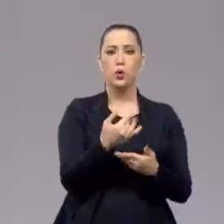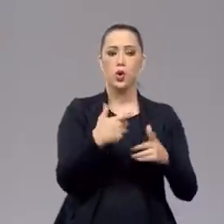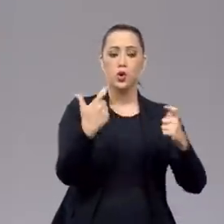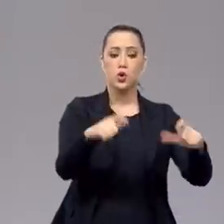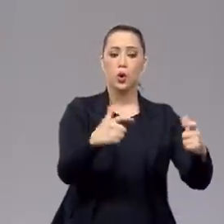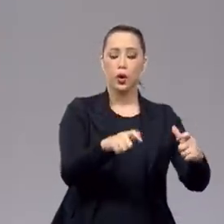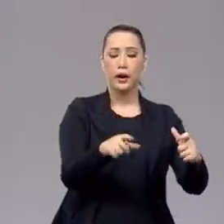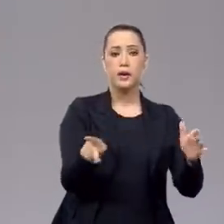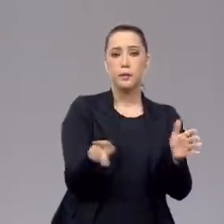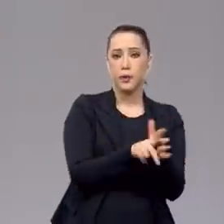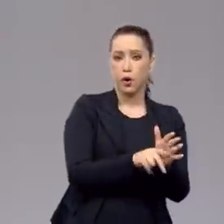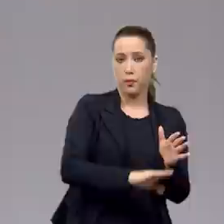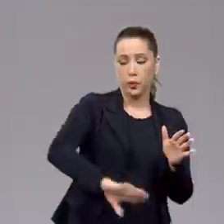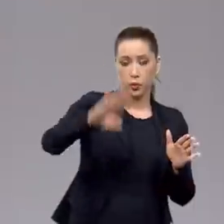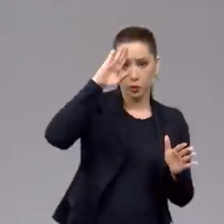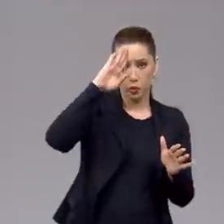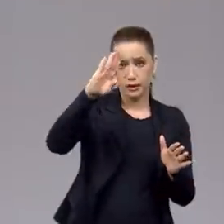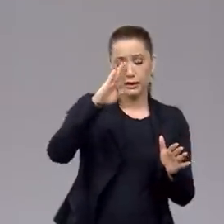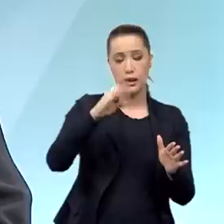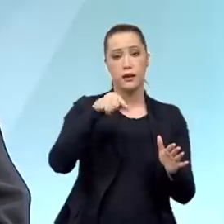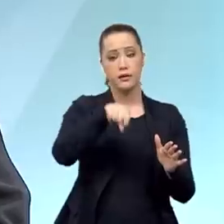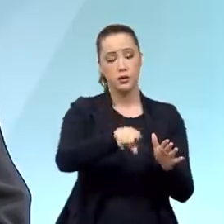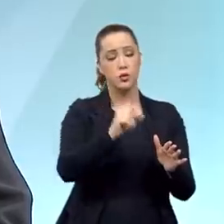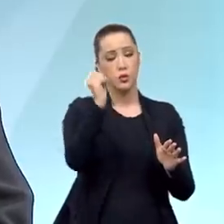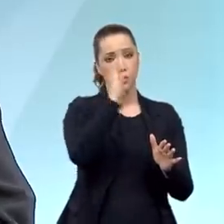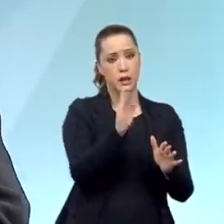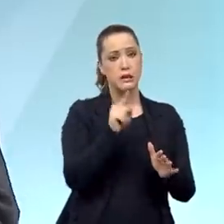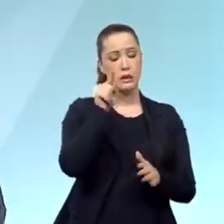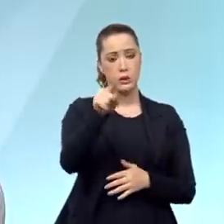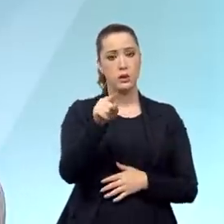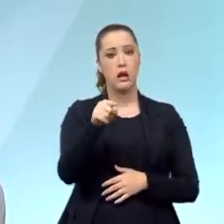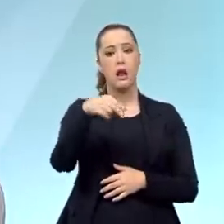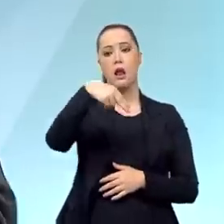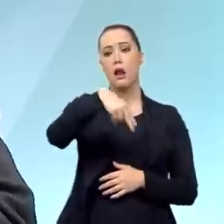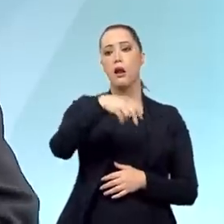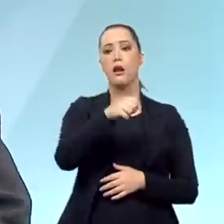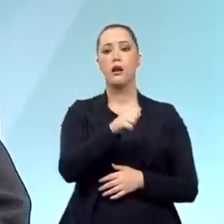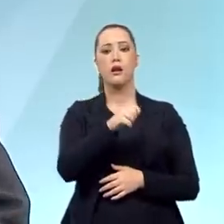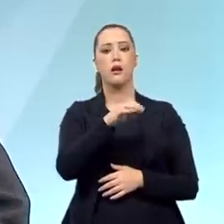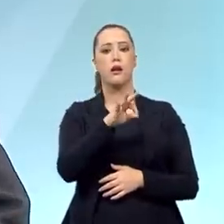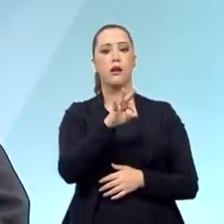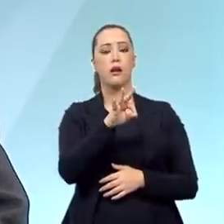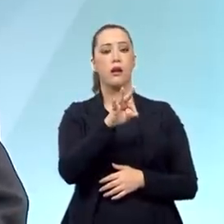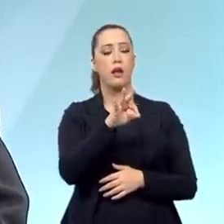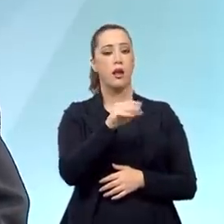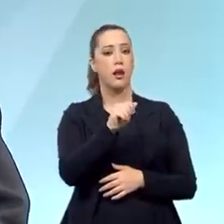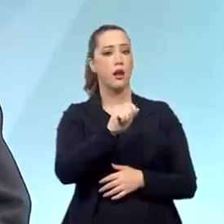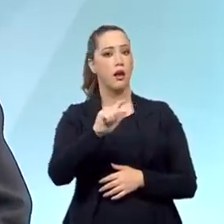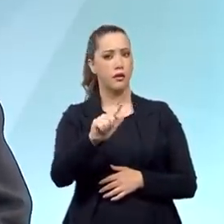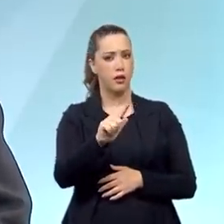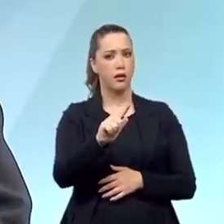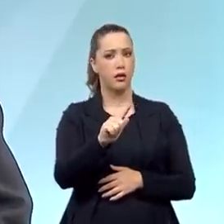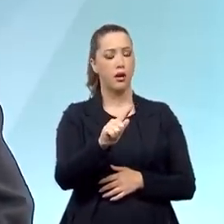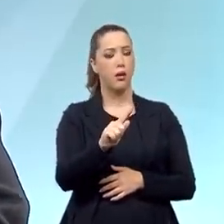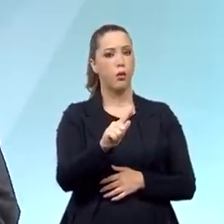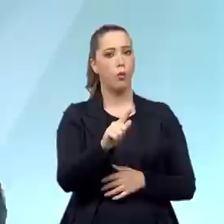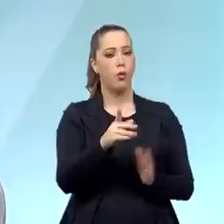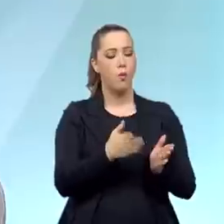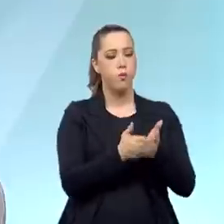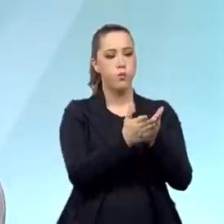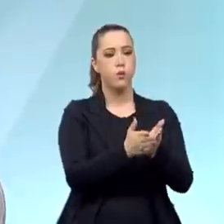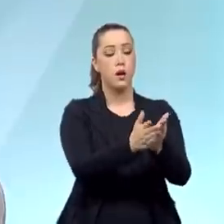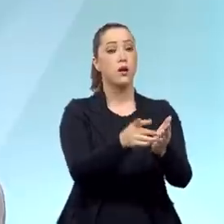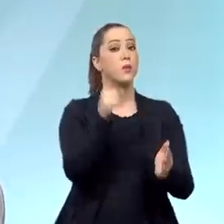militares brasileiras, lá em Natal, que se tornou, ficou conhecido como a base de Parnamirim, né? E os